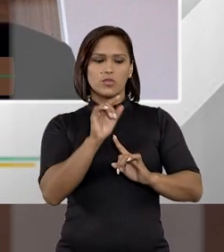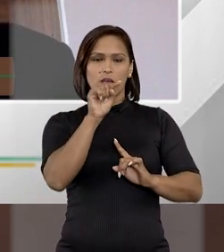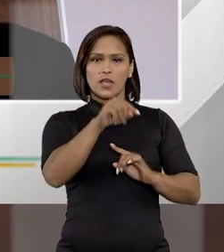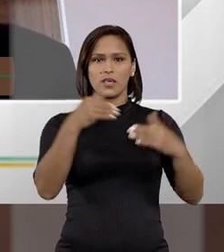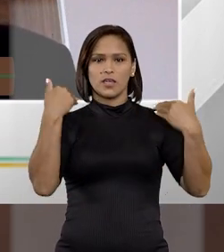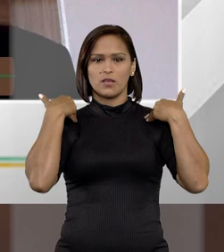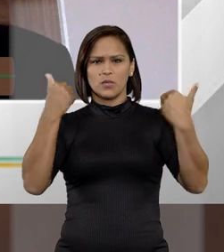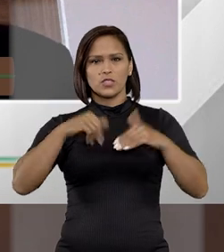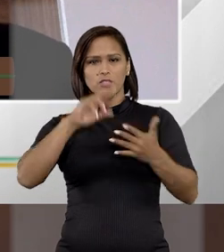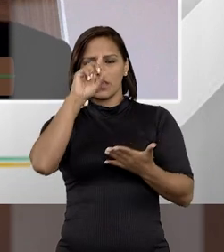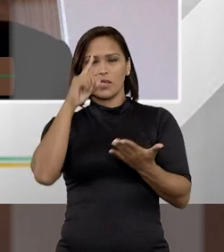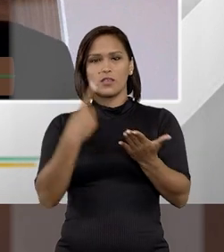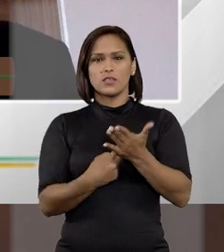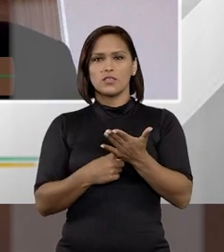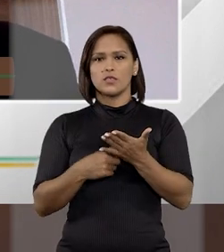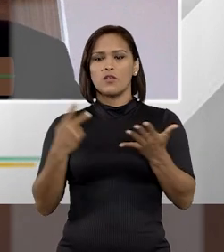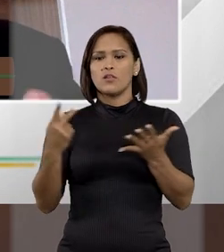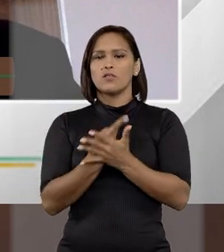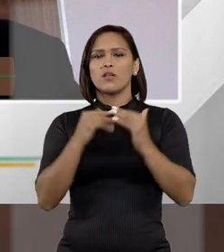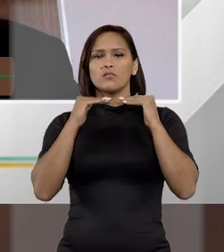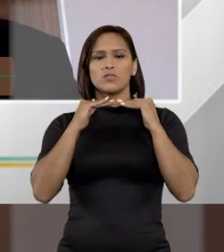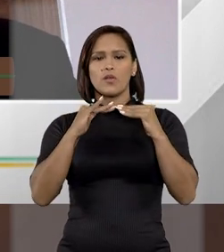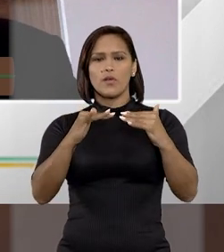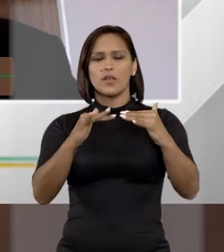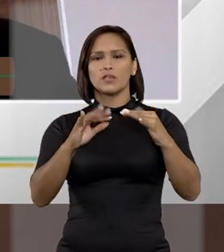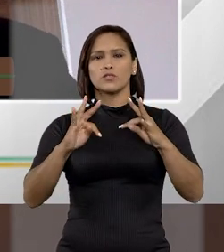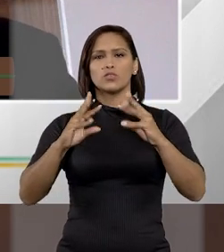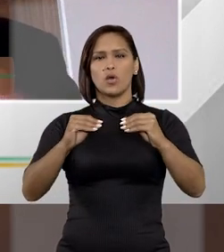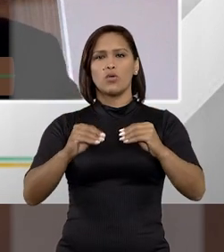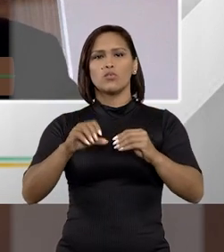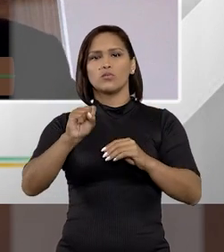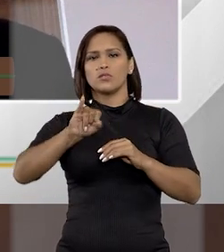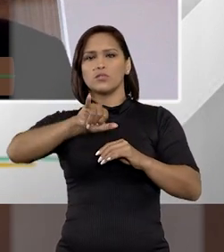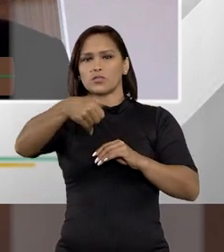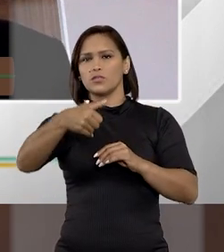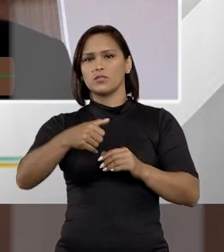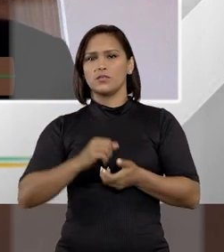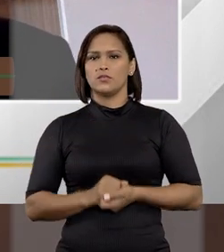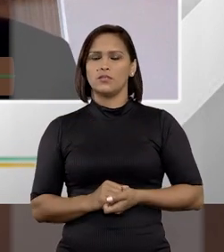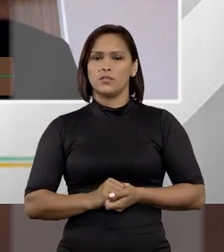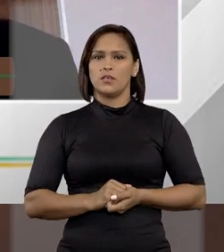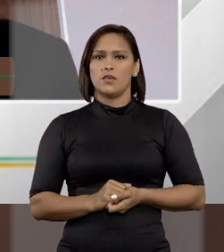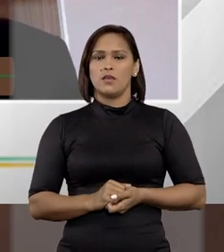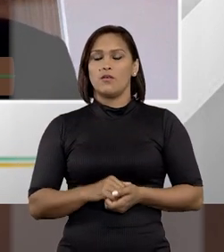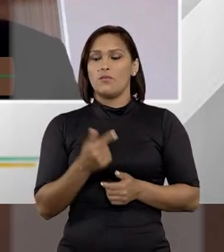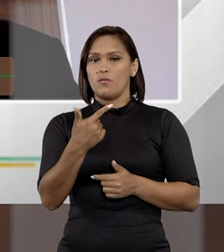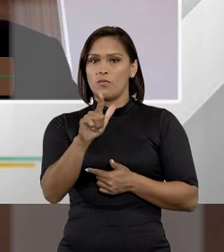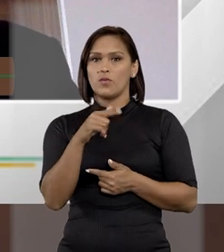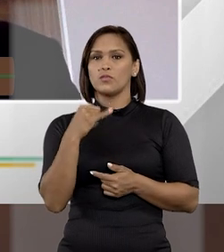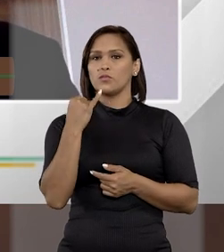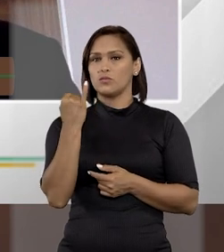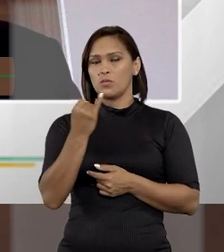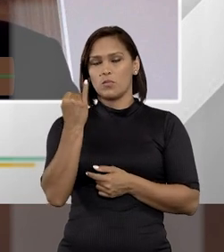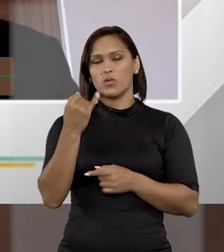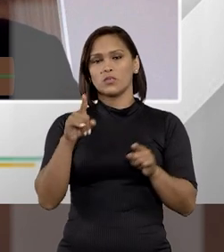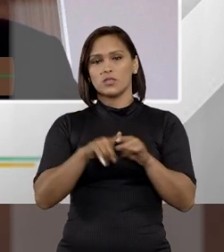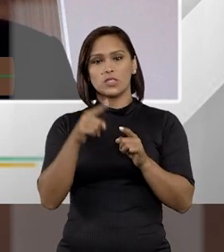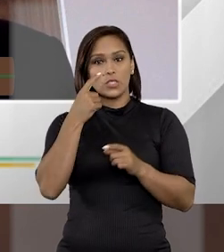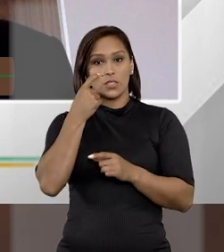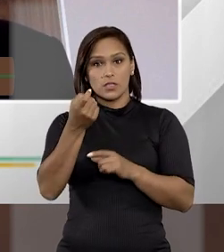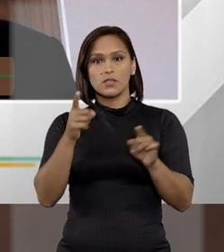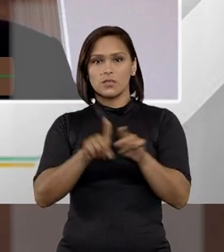magistrado que decretou a prisão. Então, não vai alcançar o tribunal, por exemplo. Outro ponto interessante